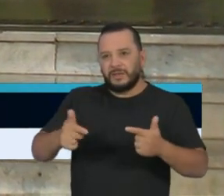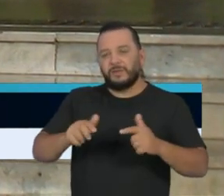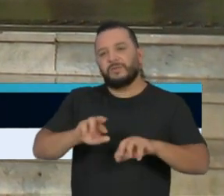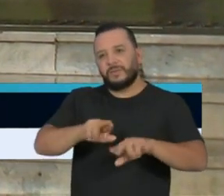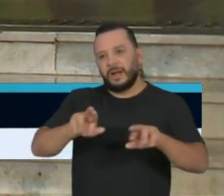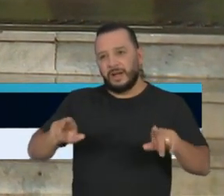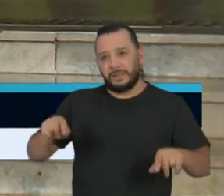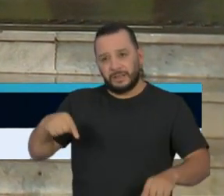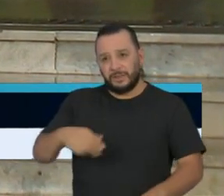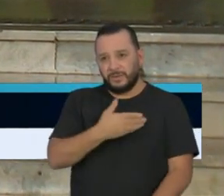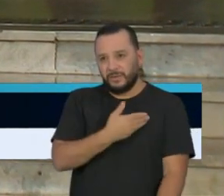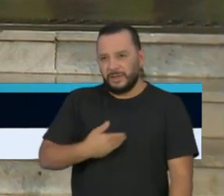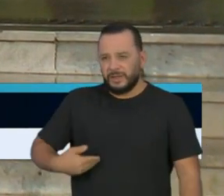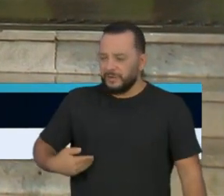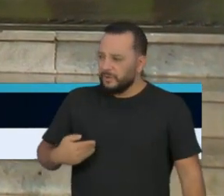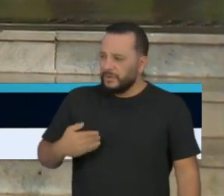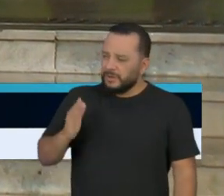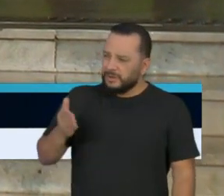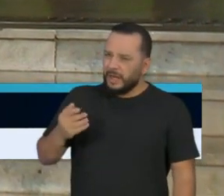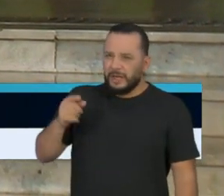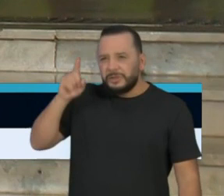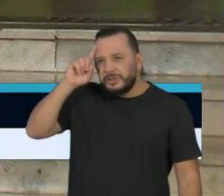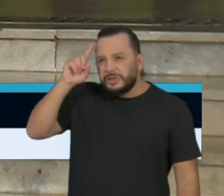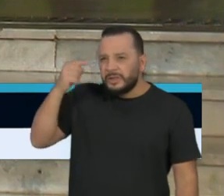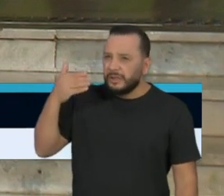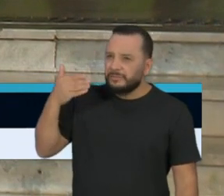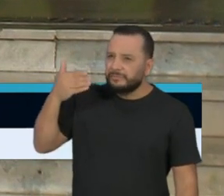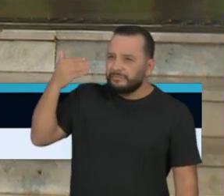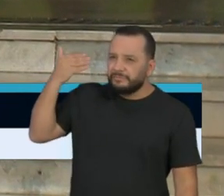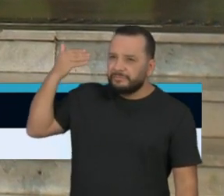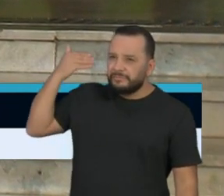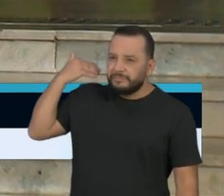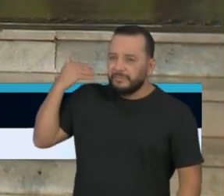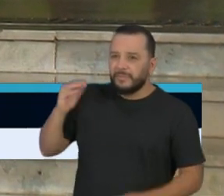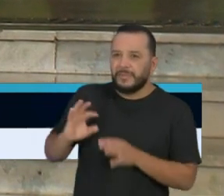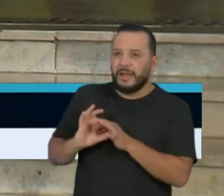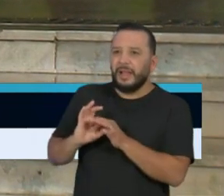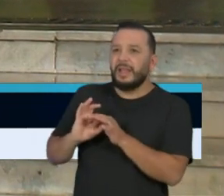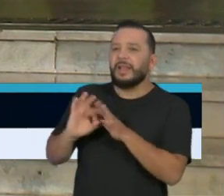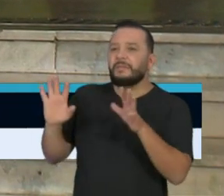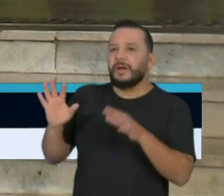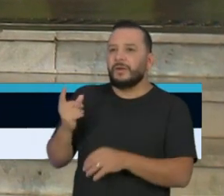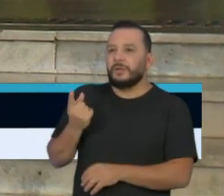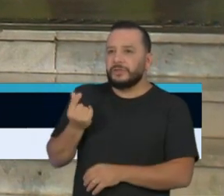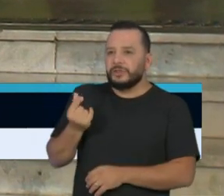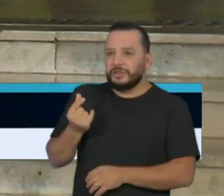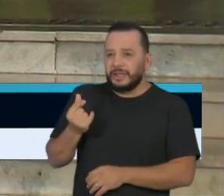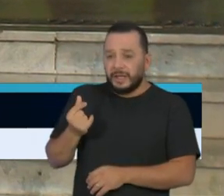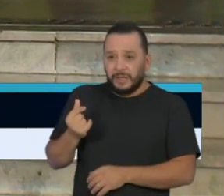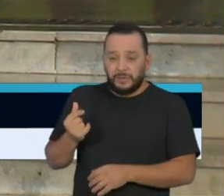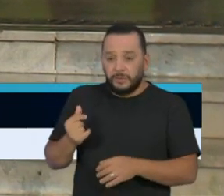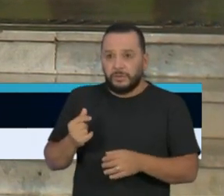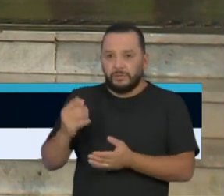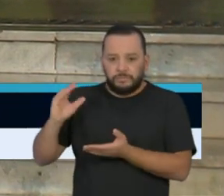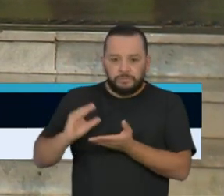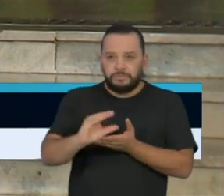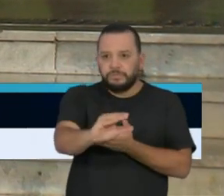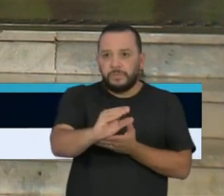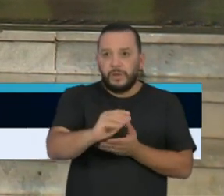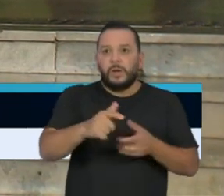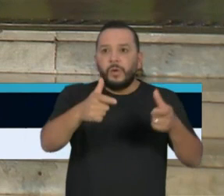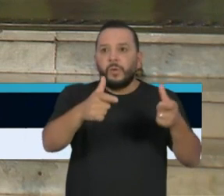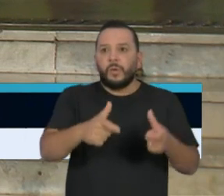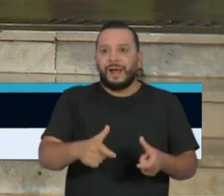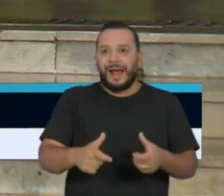há dias atrás uma verba para os municípios acima de 100 mil habitantes e também,